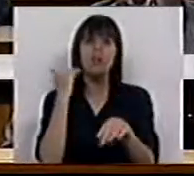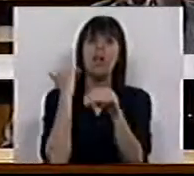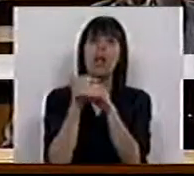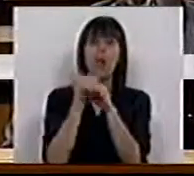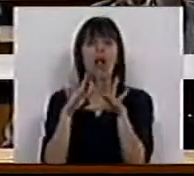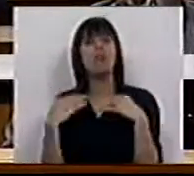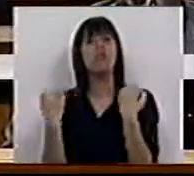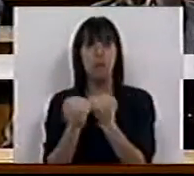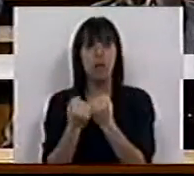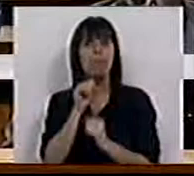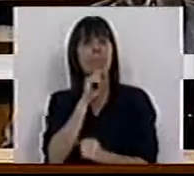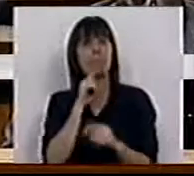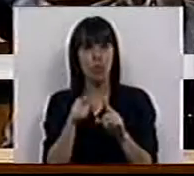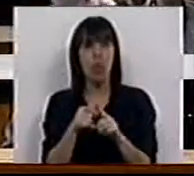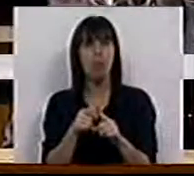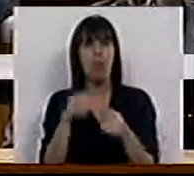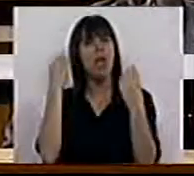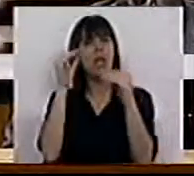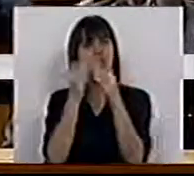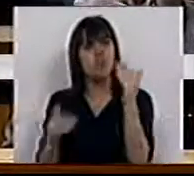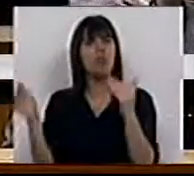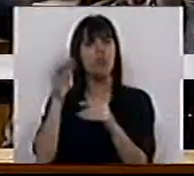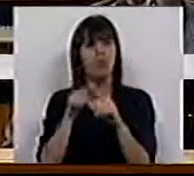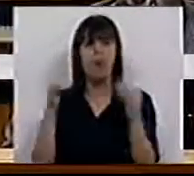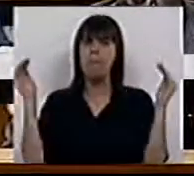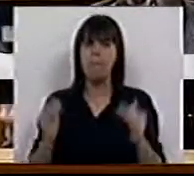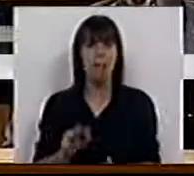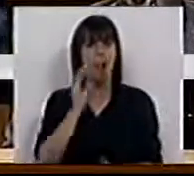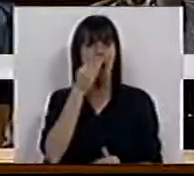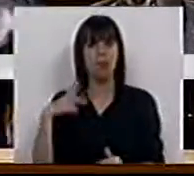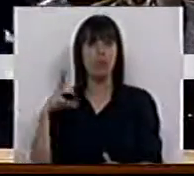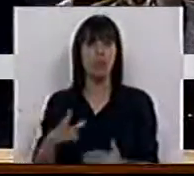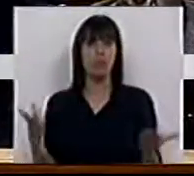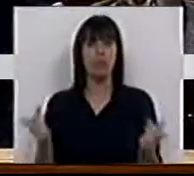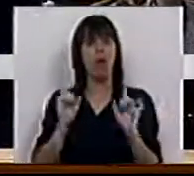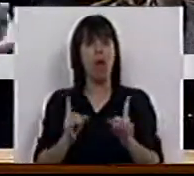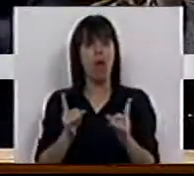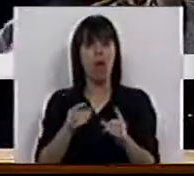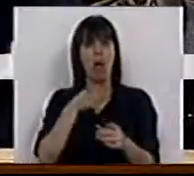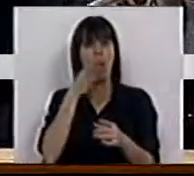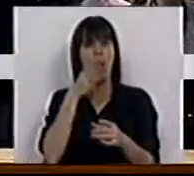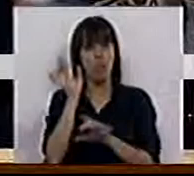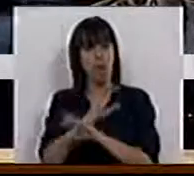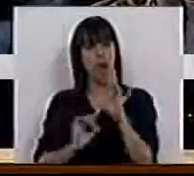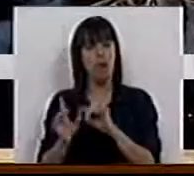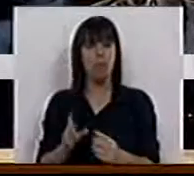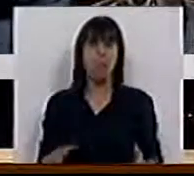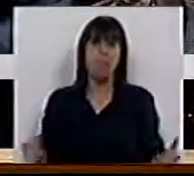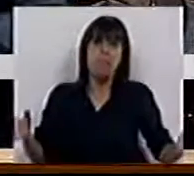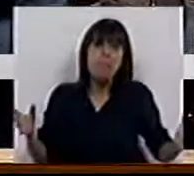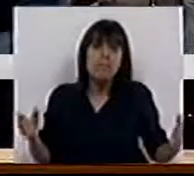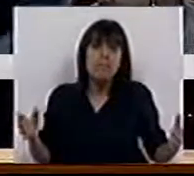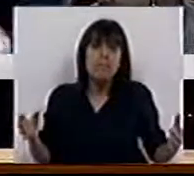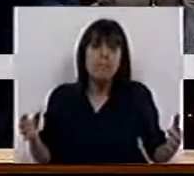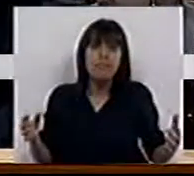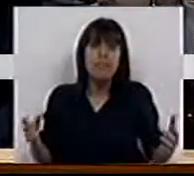igualdade social de oportunidades, o ensino superior tem menos alunos em Portugal. É este o comboio europeu, provavelmente